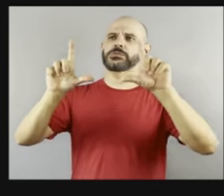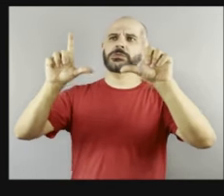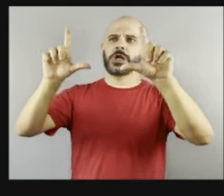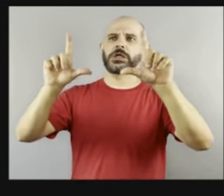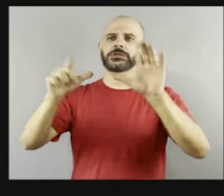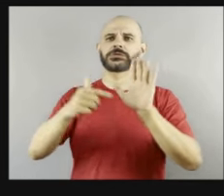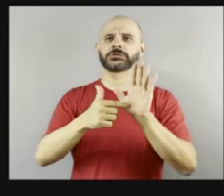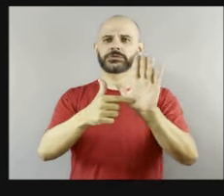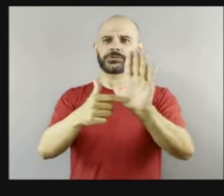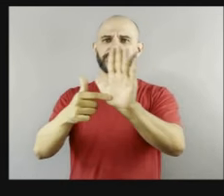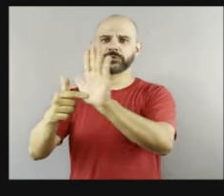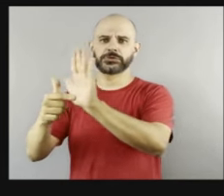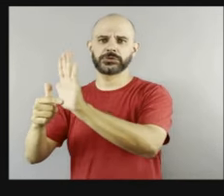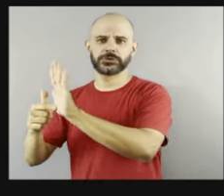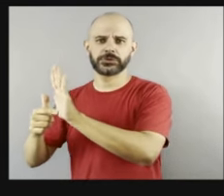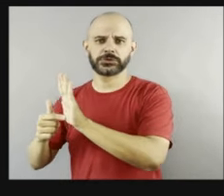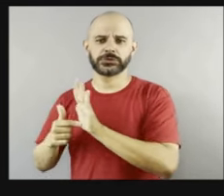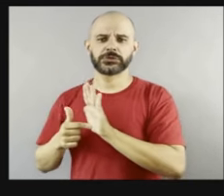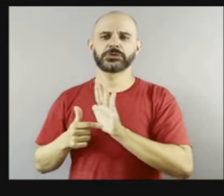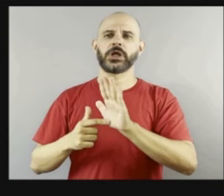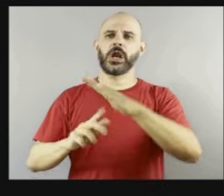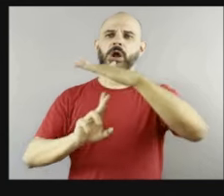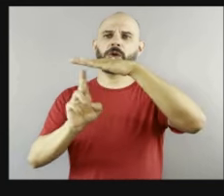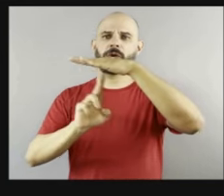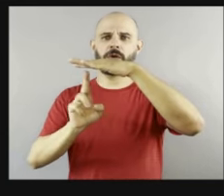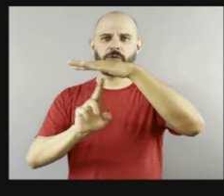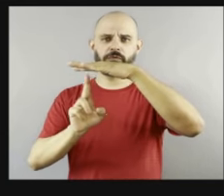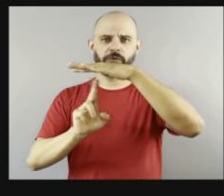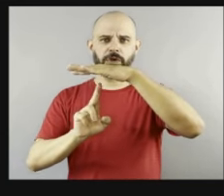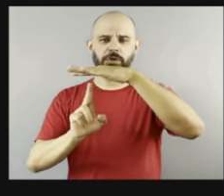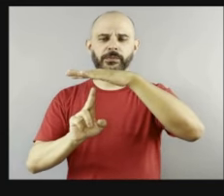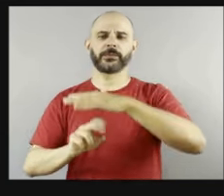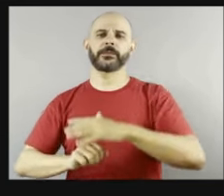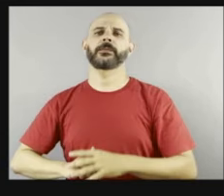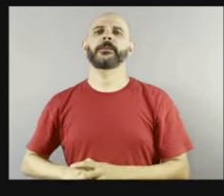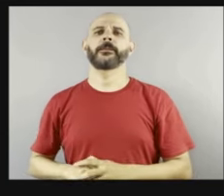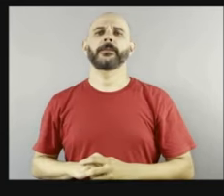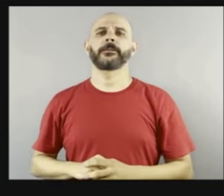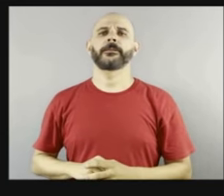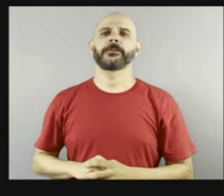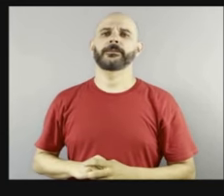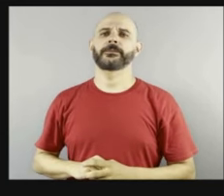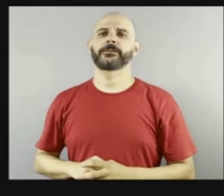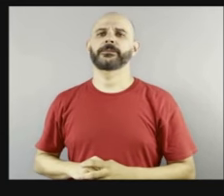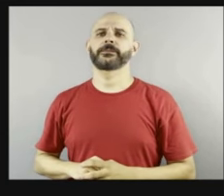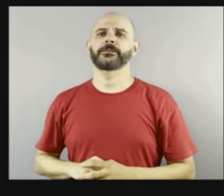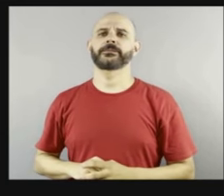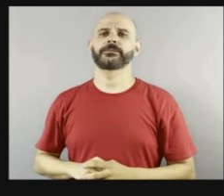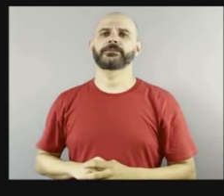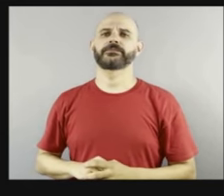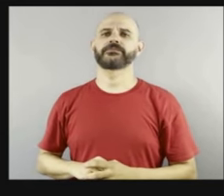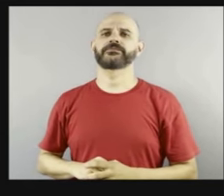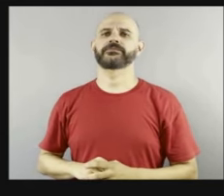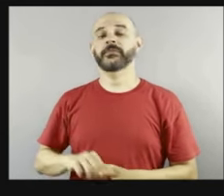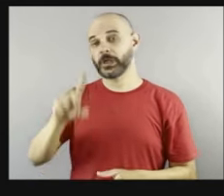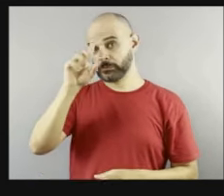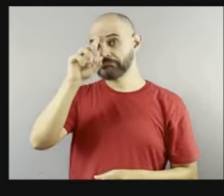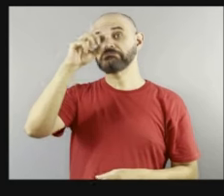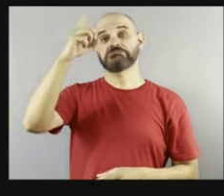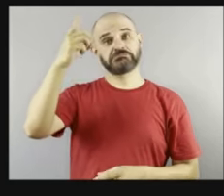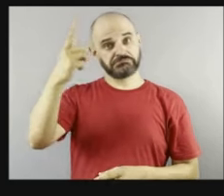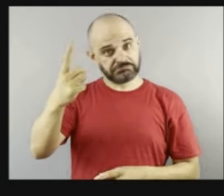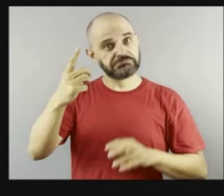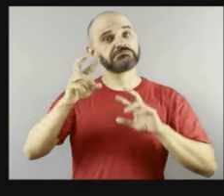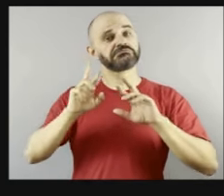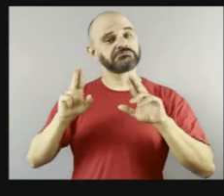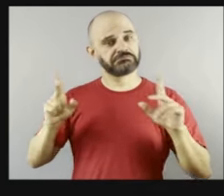foi realmente assim, um... São painéis de cima. Foi uma ideia muito, muito diferente, né? Até porque é um